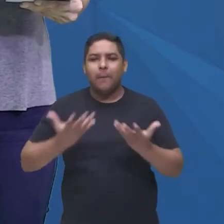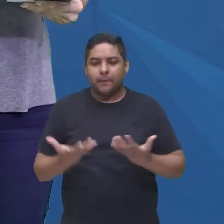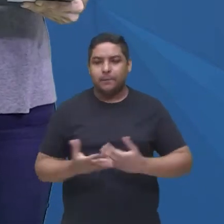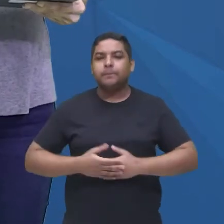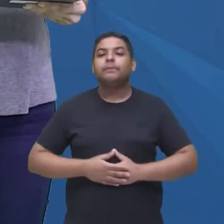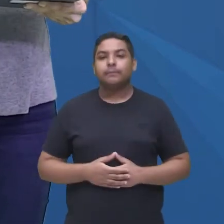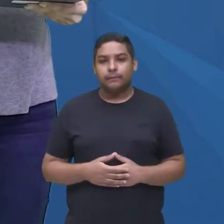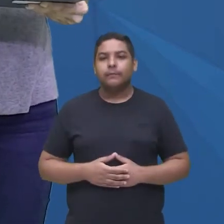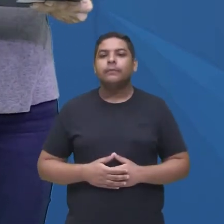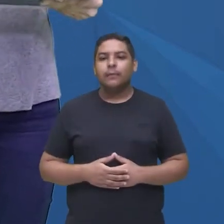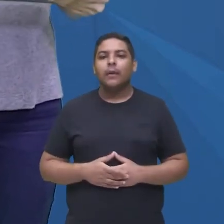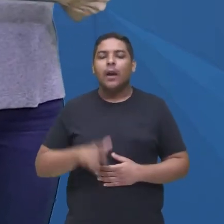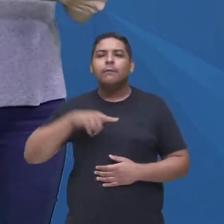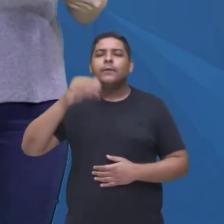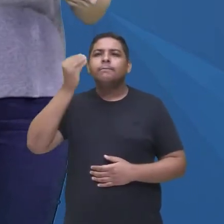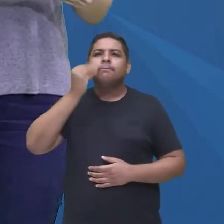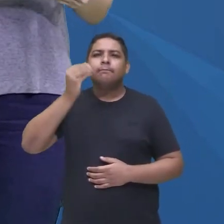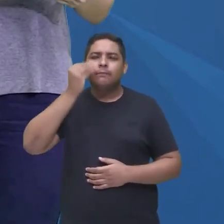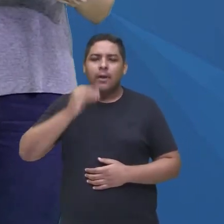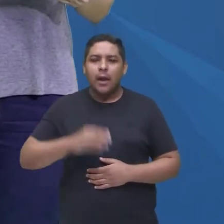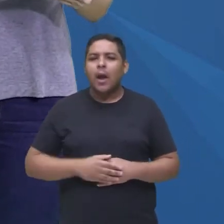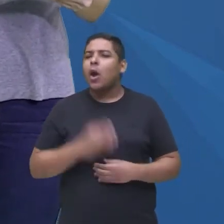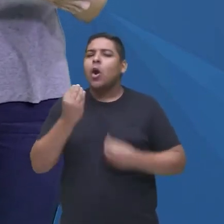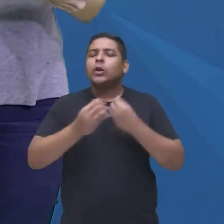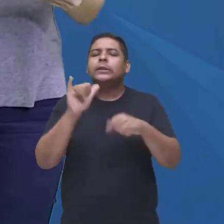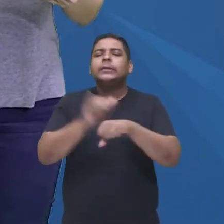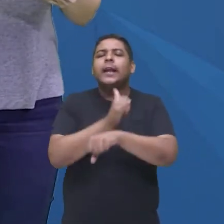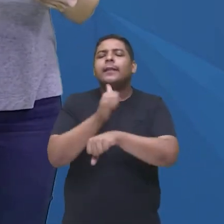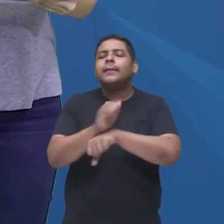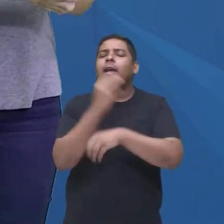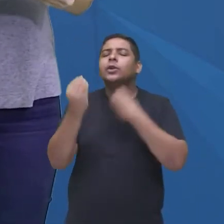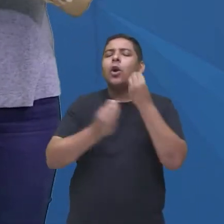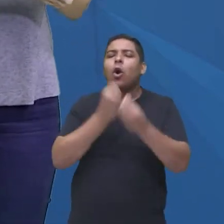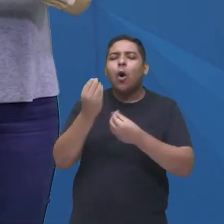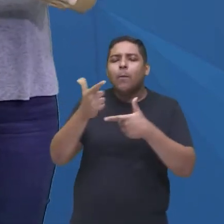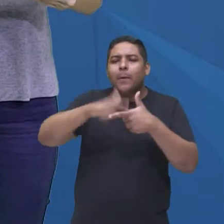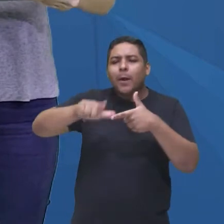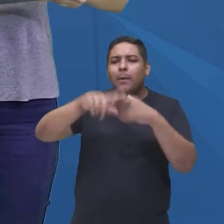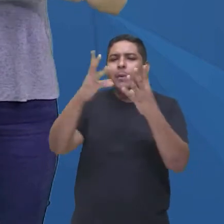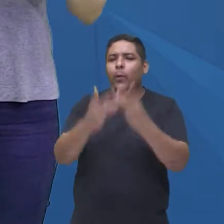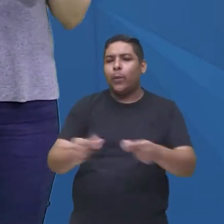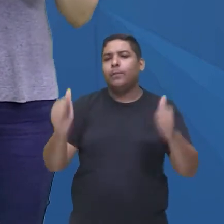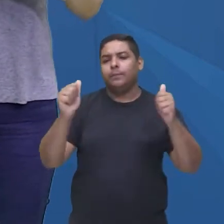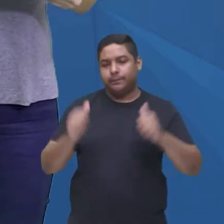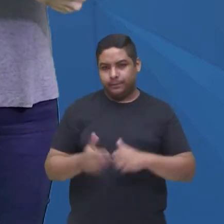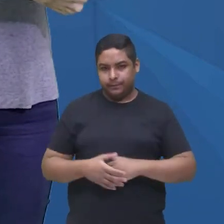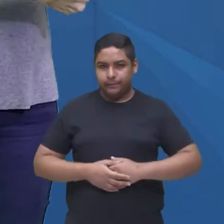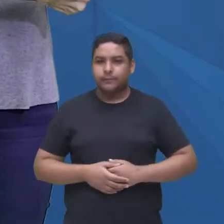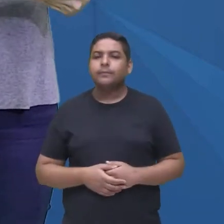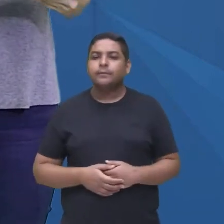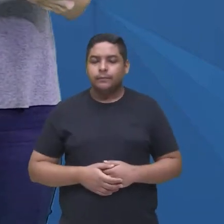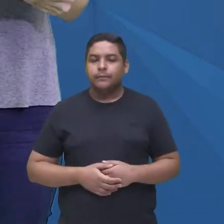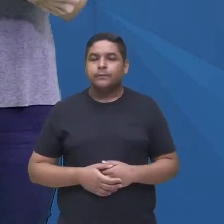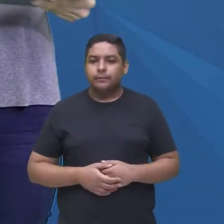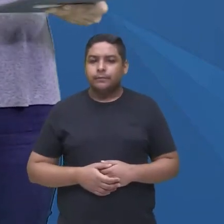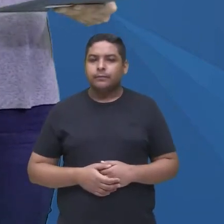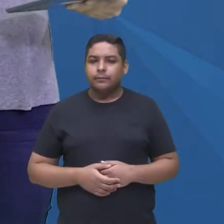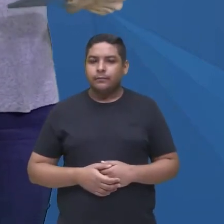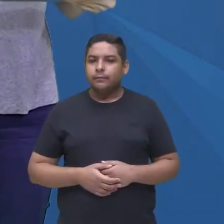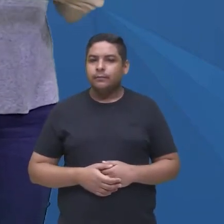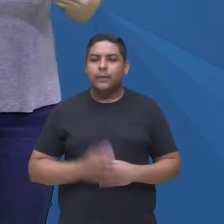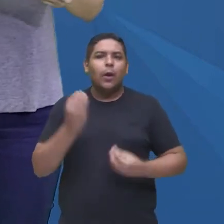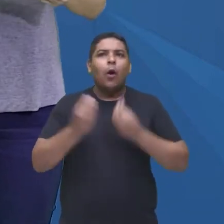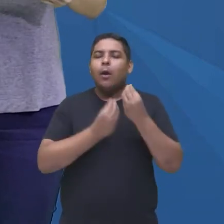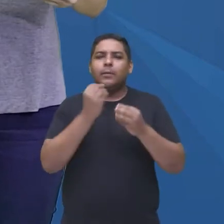solucionar problemas naquele contexto ali tenso, de adrenalina, né, o que você faria se um monte de